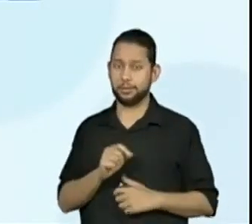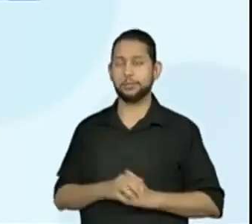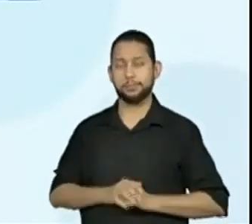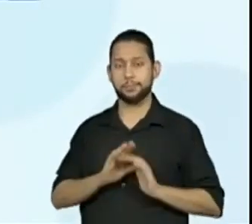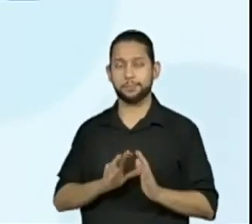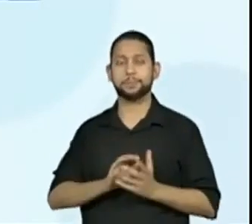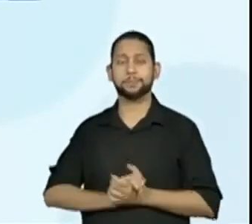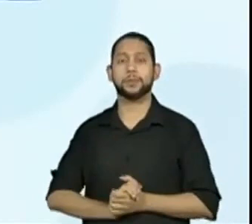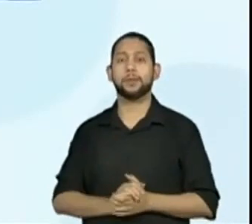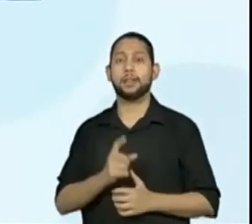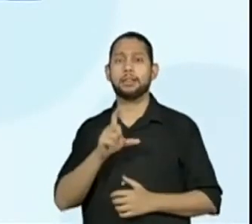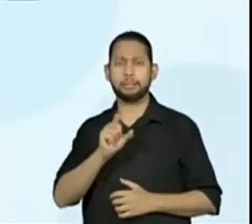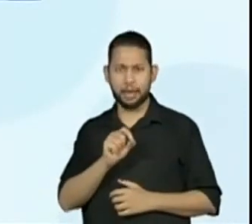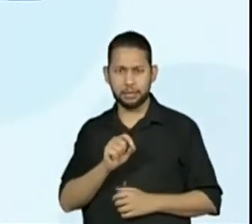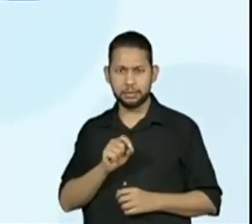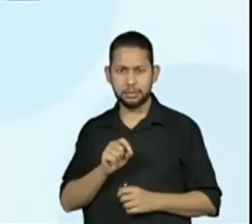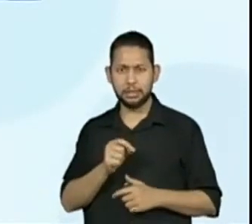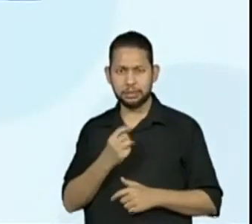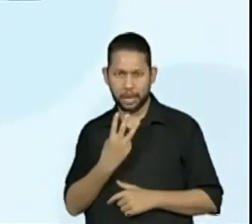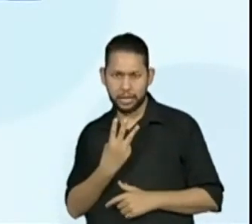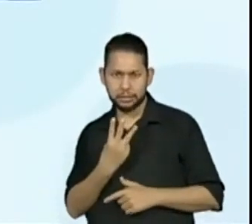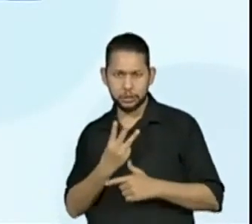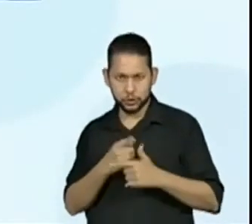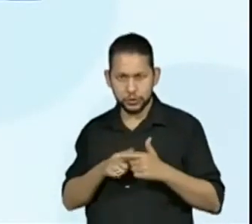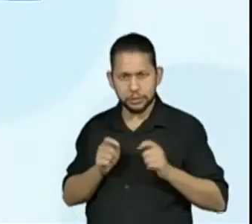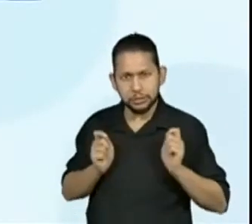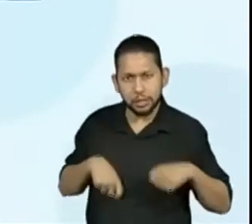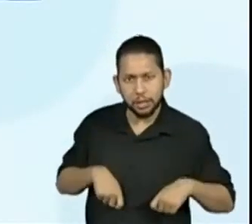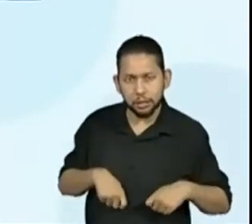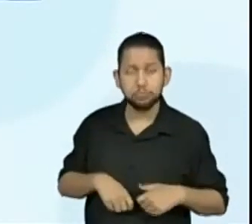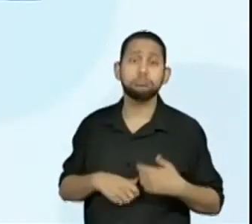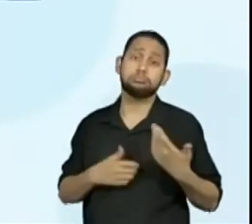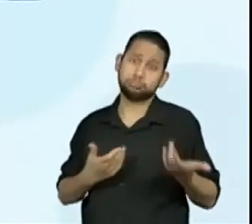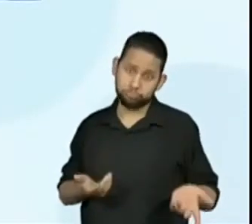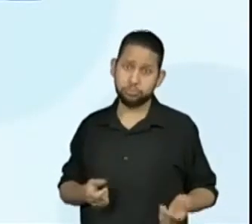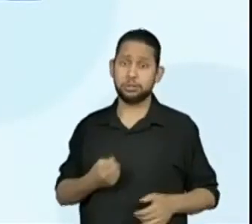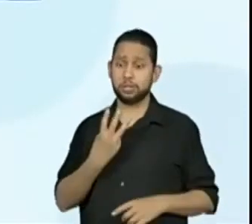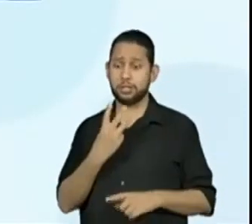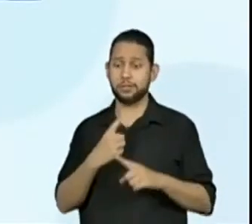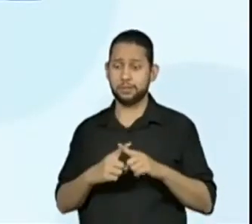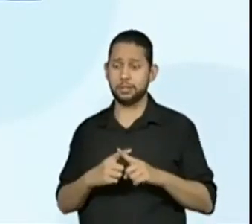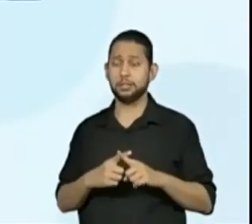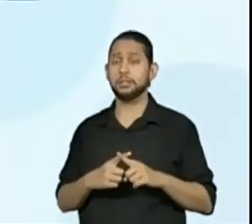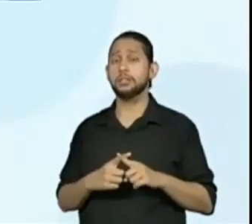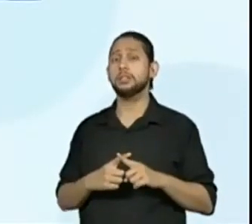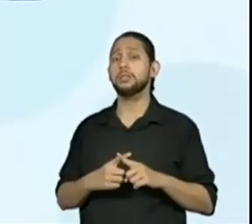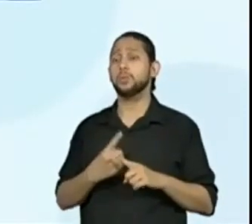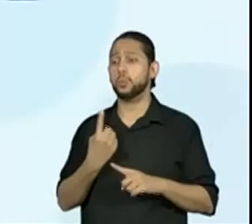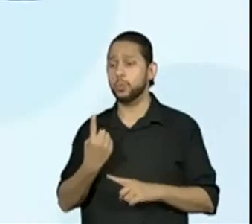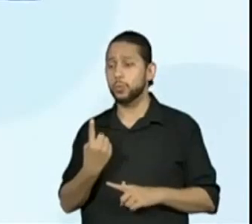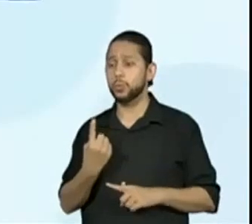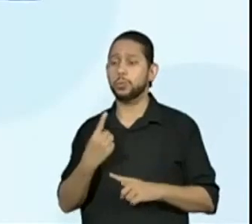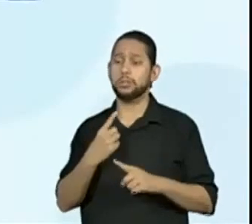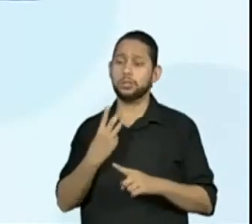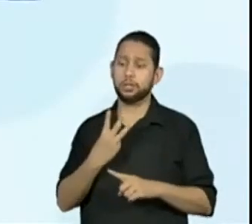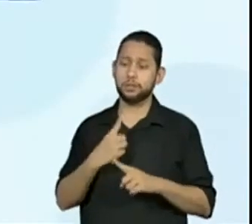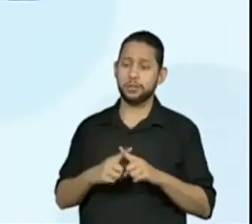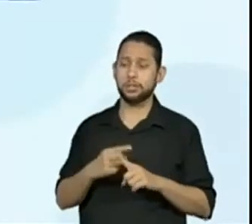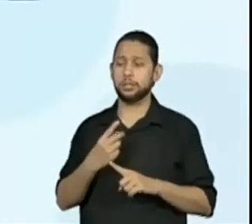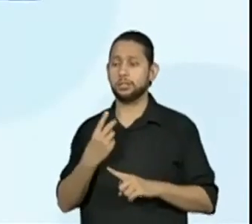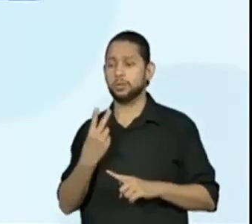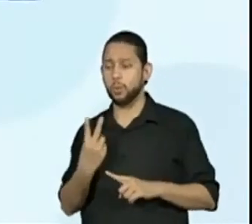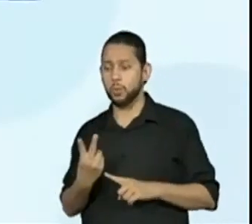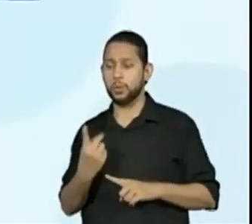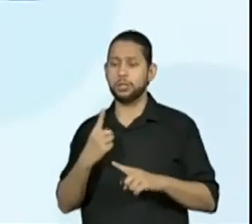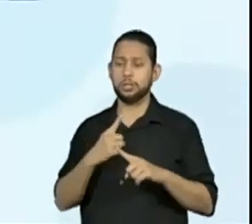10. 10 dá para dividir? Sim, 10 dá. Vamos lá. Na tabuada do 3, que se aproxime de 10 sem passar. 3